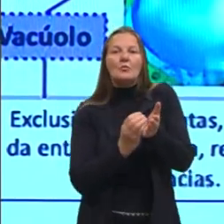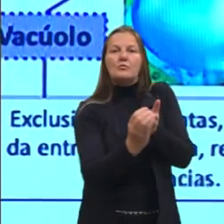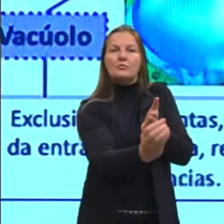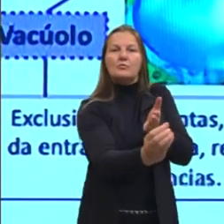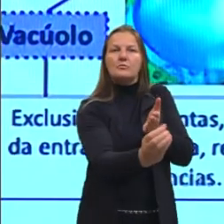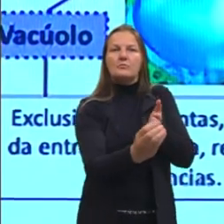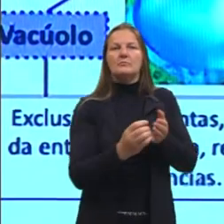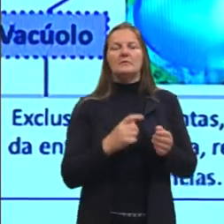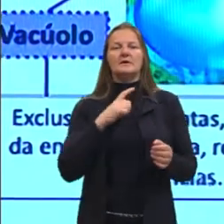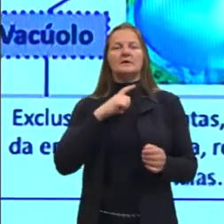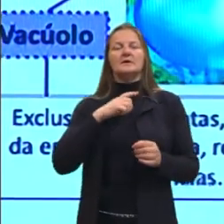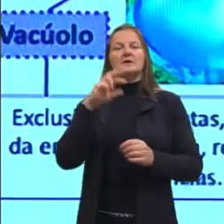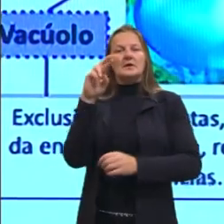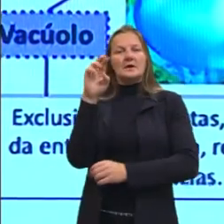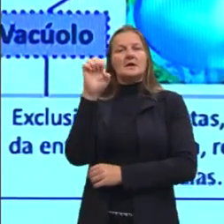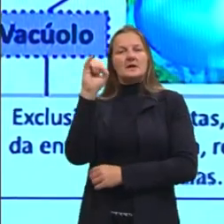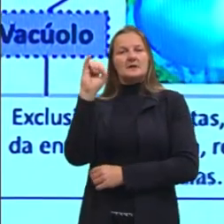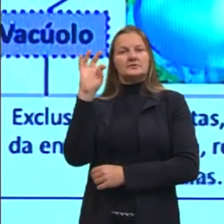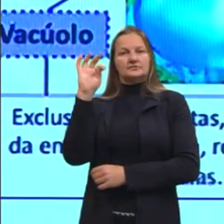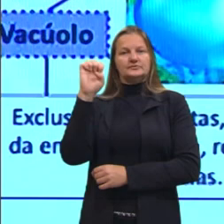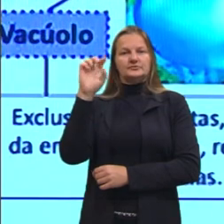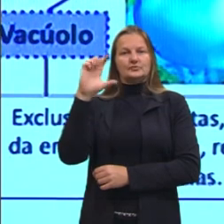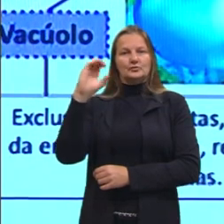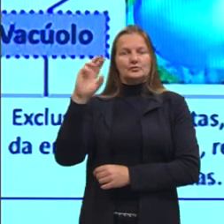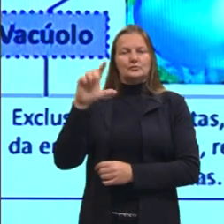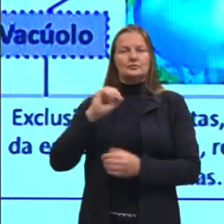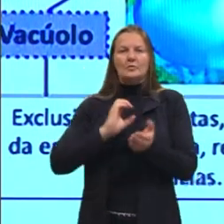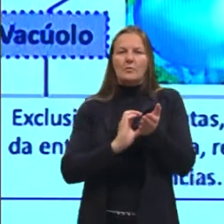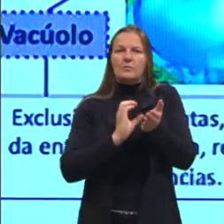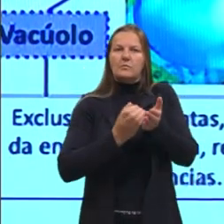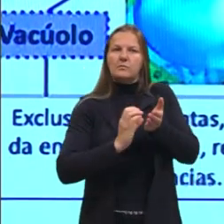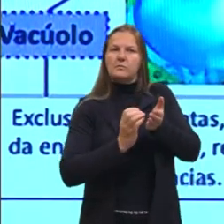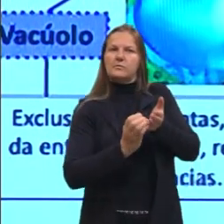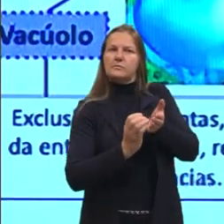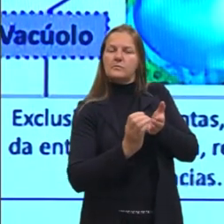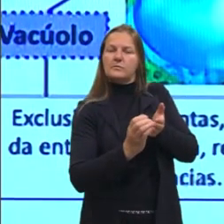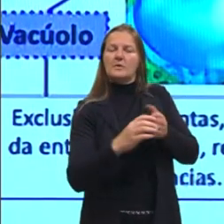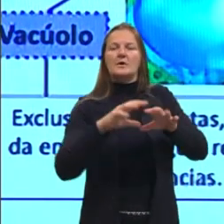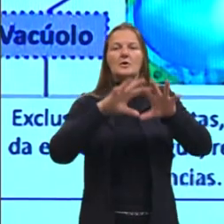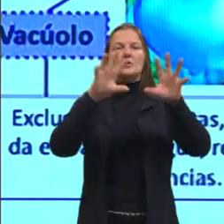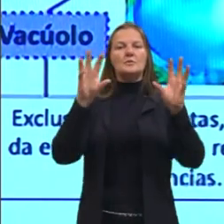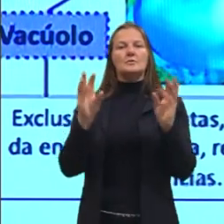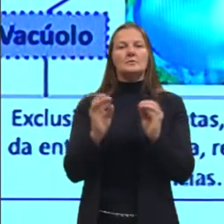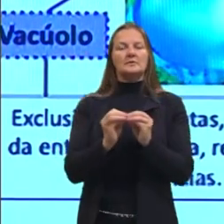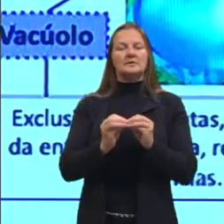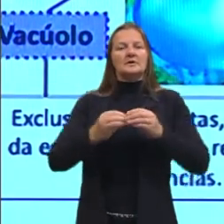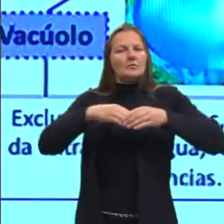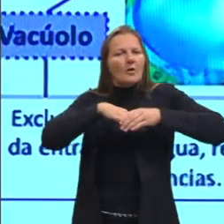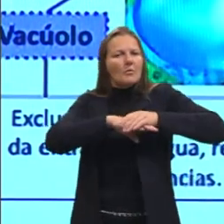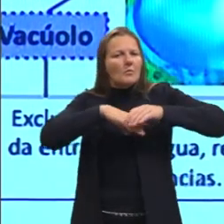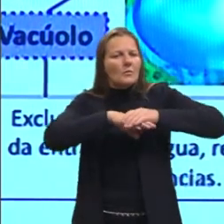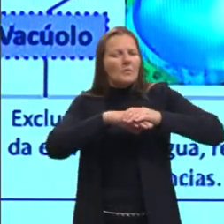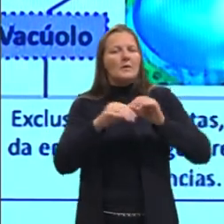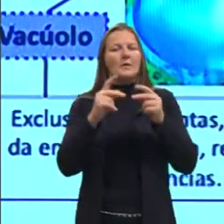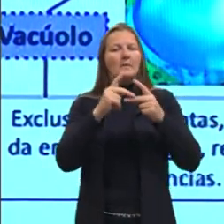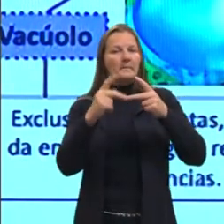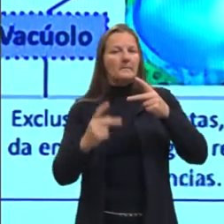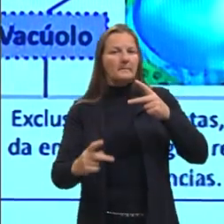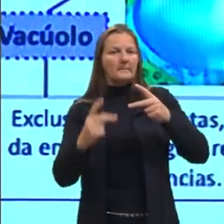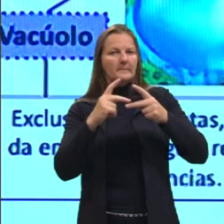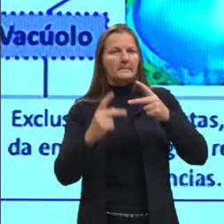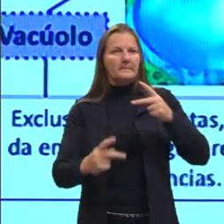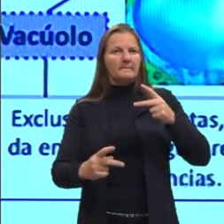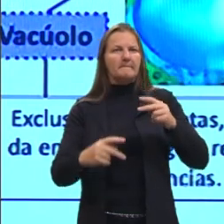O retículo endoplasmático rugoso, a função dele é a síntese e armazenamento de proteínas,